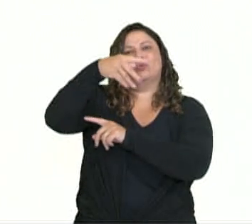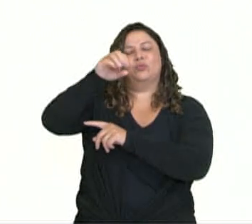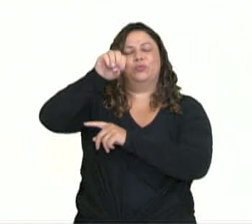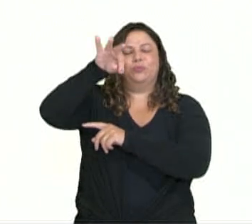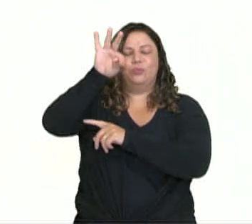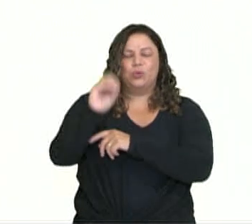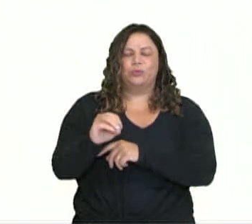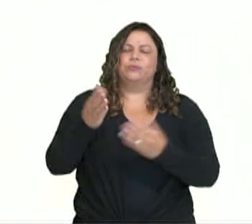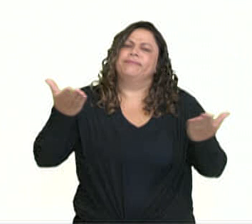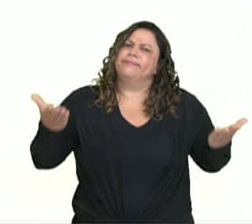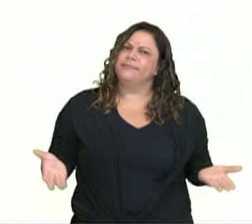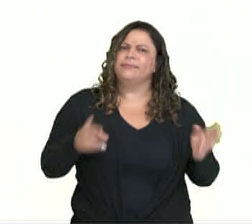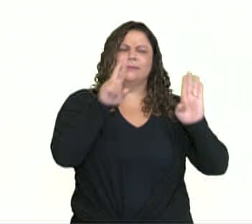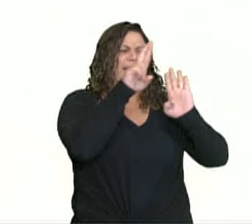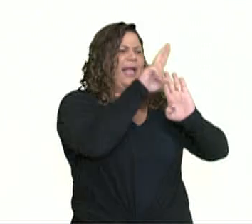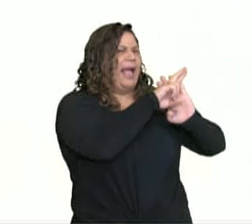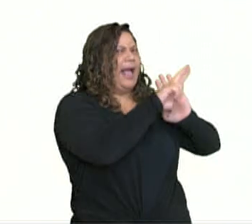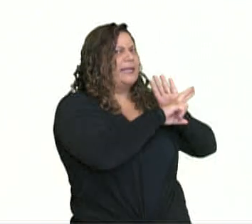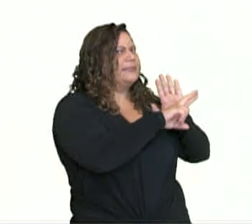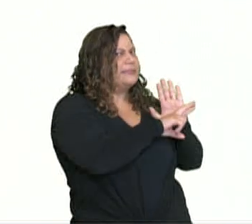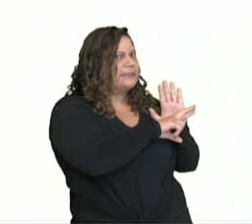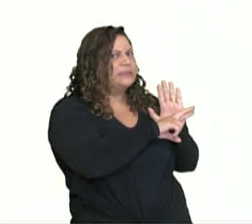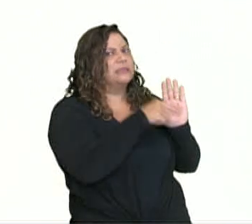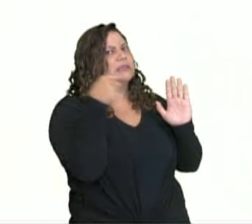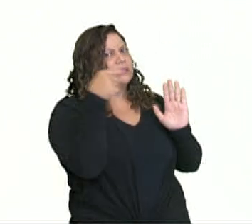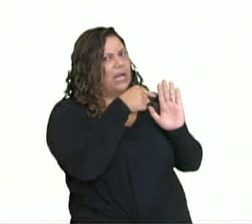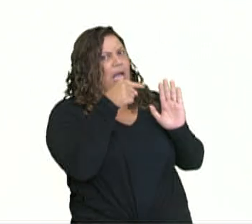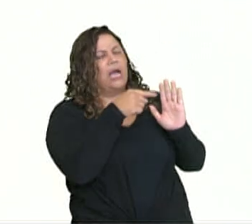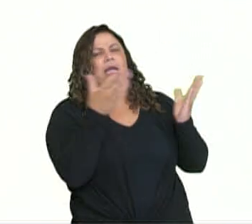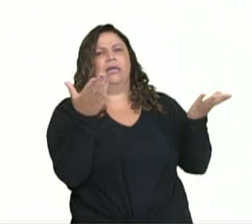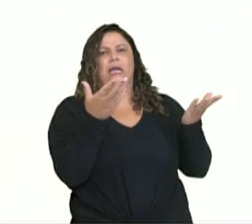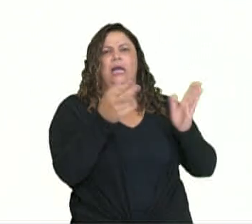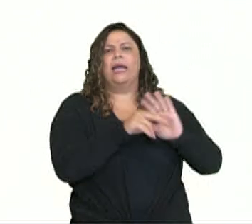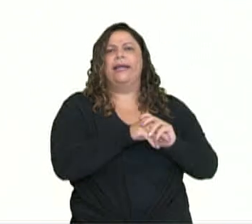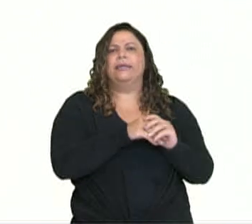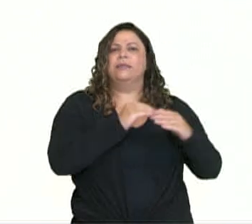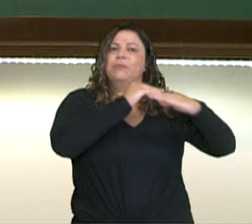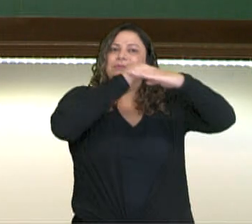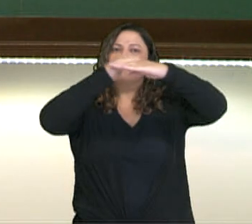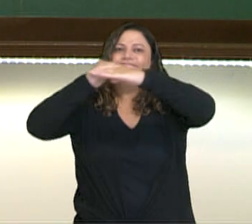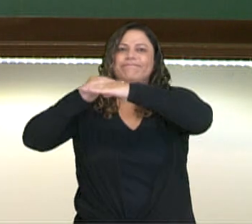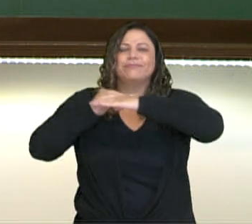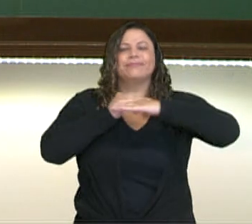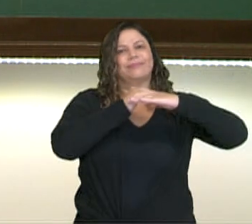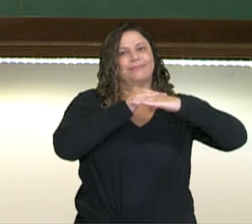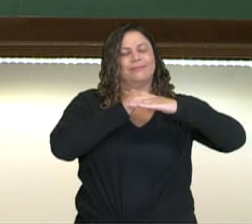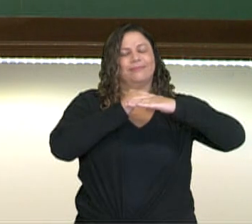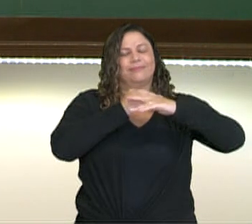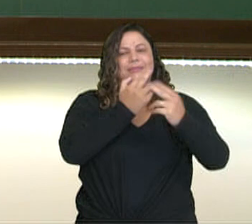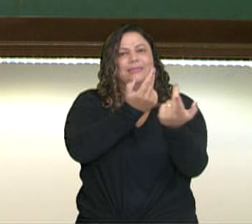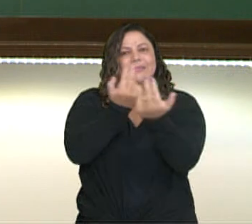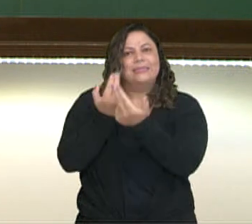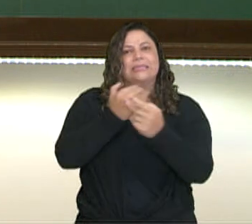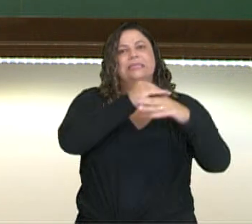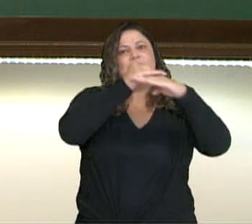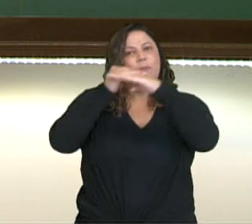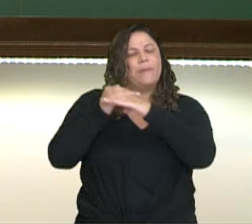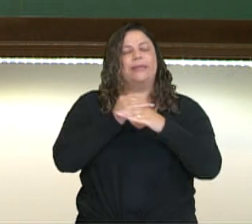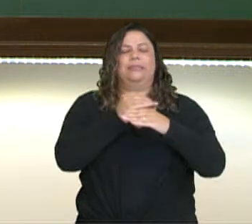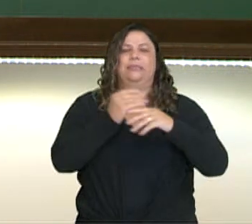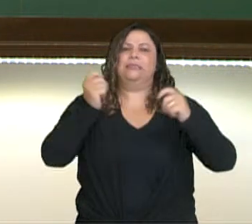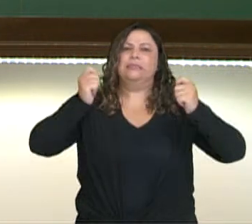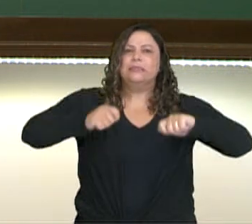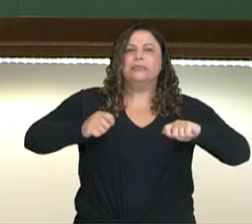regras, essas normas fazem com que a gente possa padronizar, de certa forma, ter um padrão. Então, tem